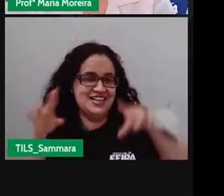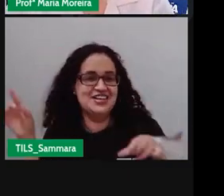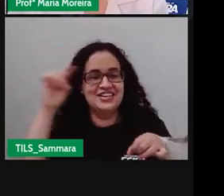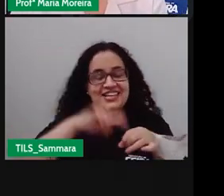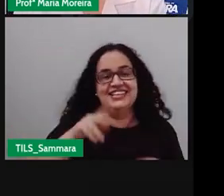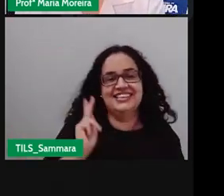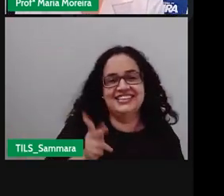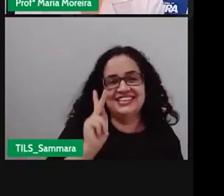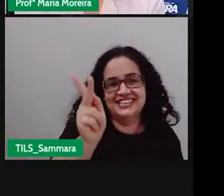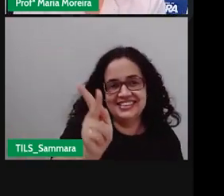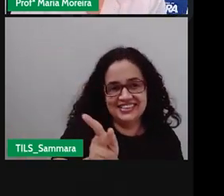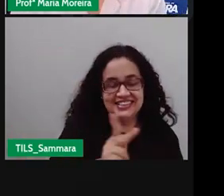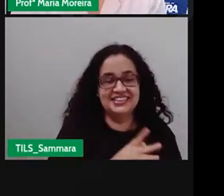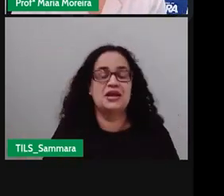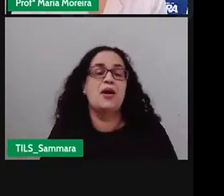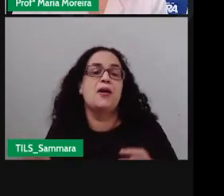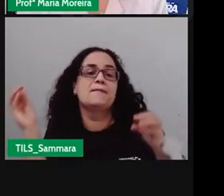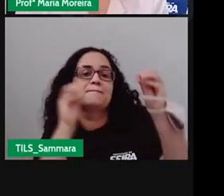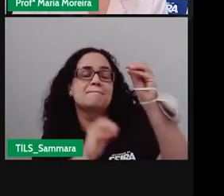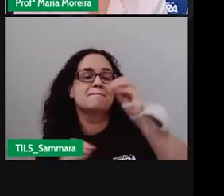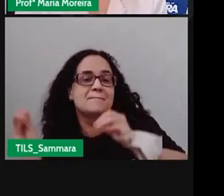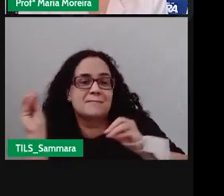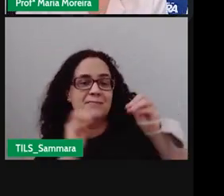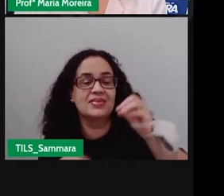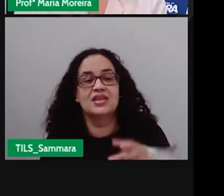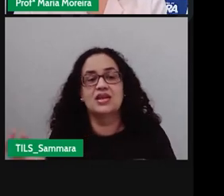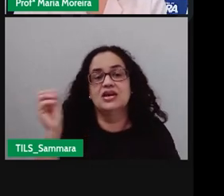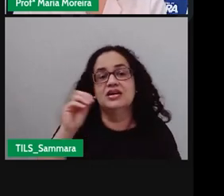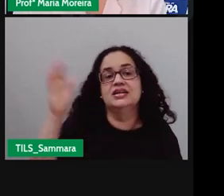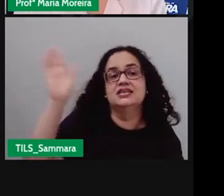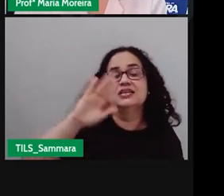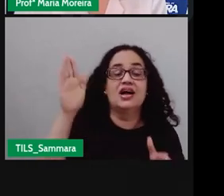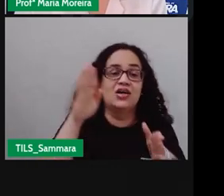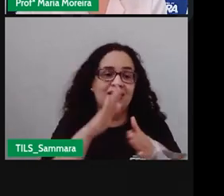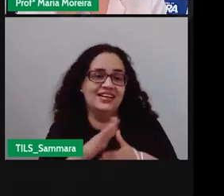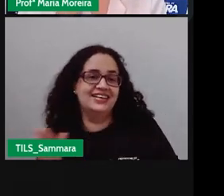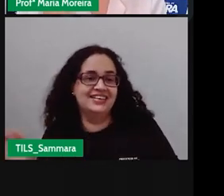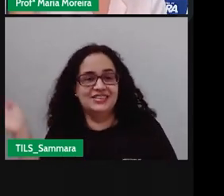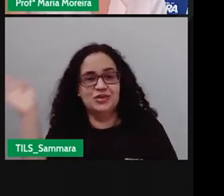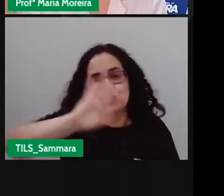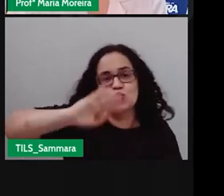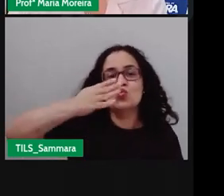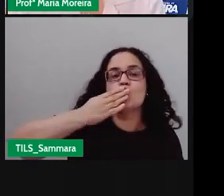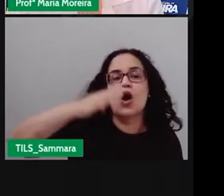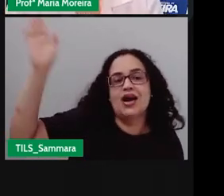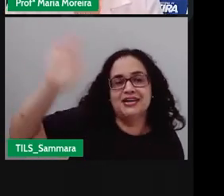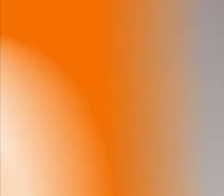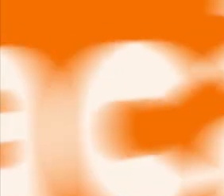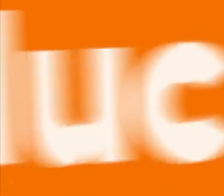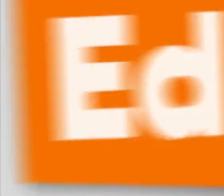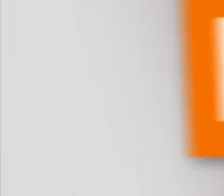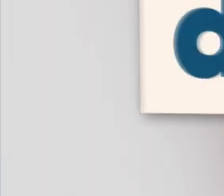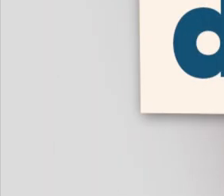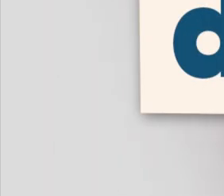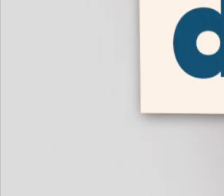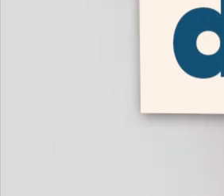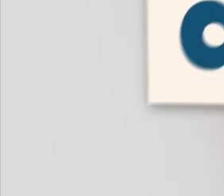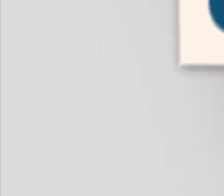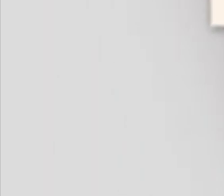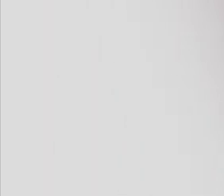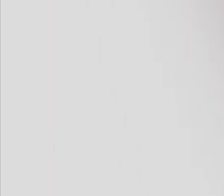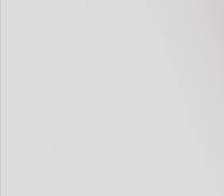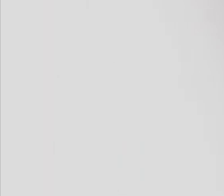sempre certo? um beijo pra vocês meus amores e até a nossa próxima aula beijo Tchau